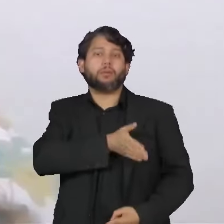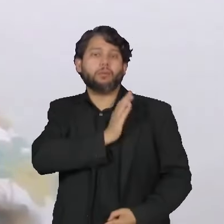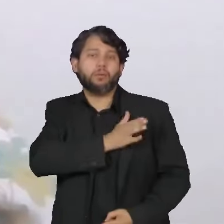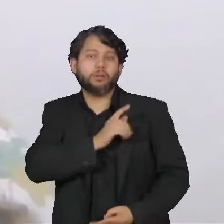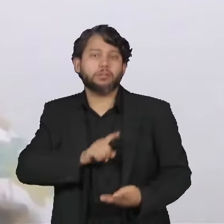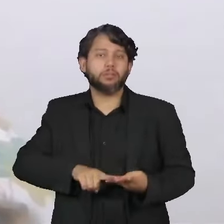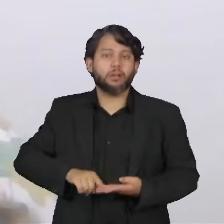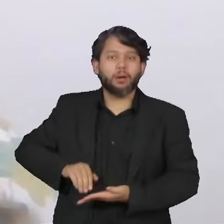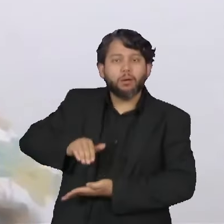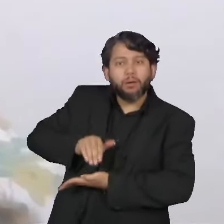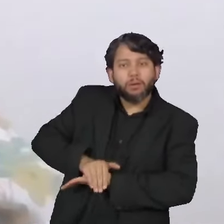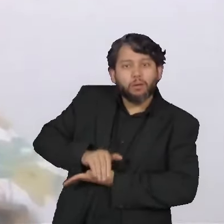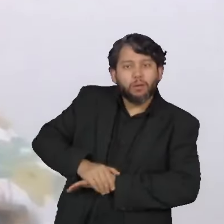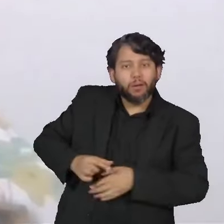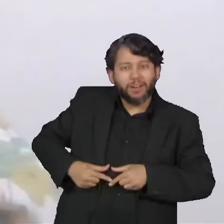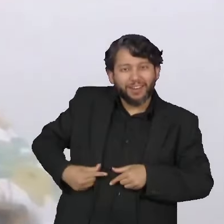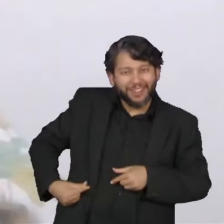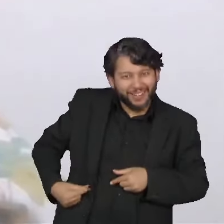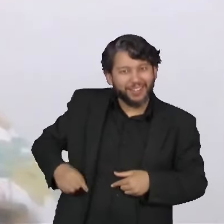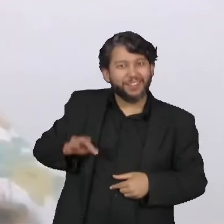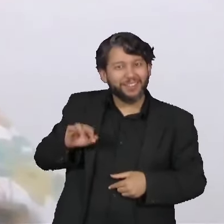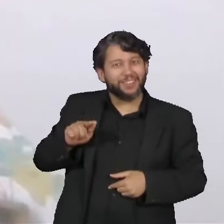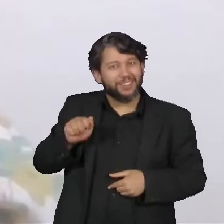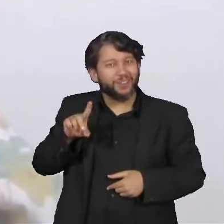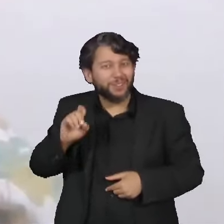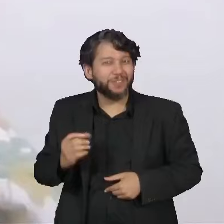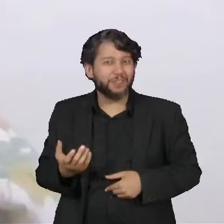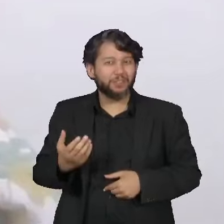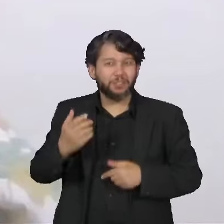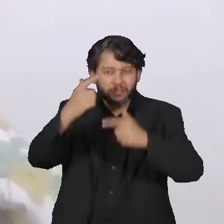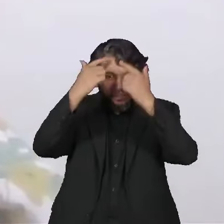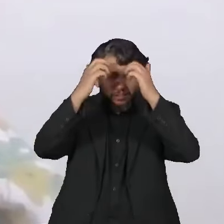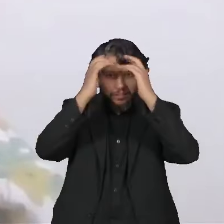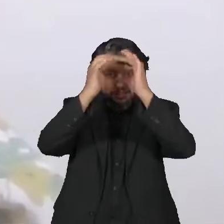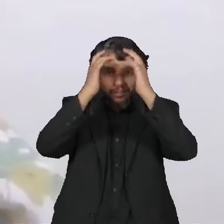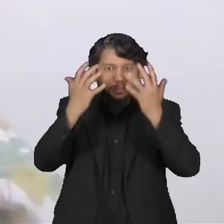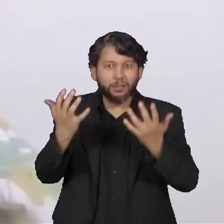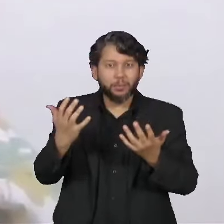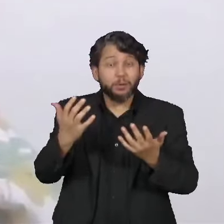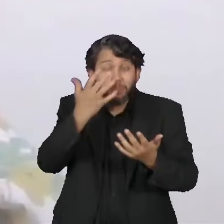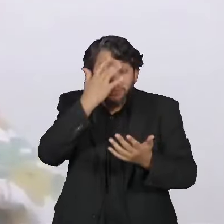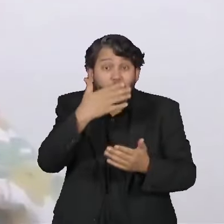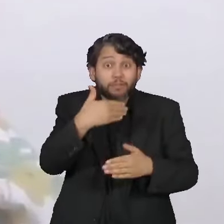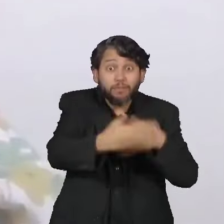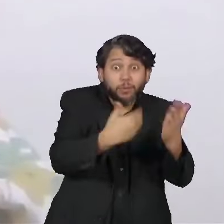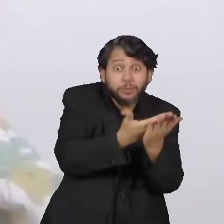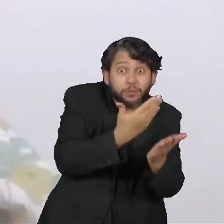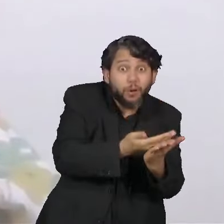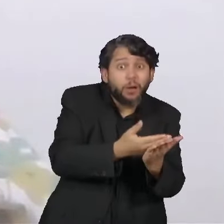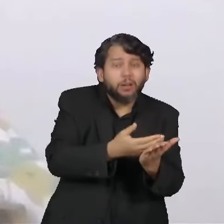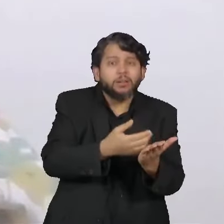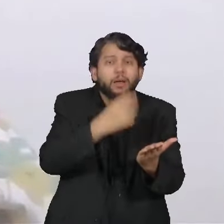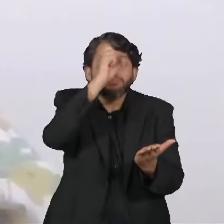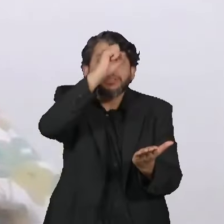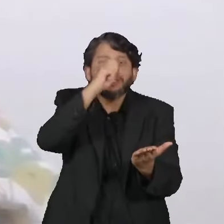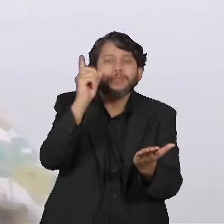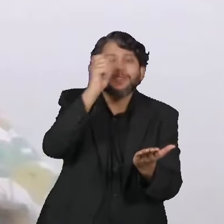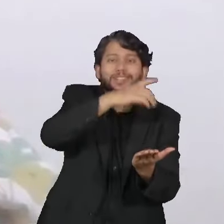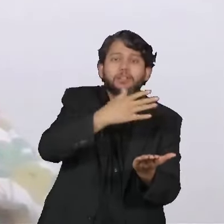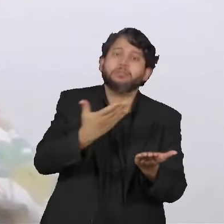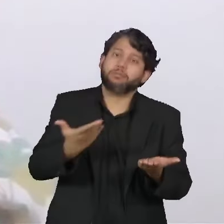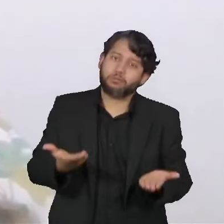no fígado, mesmo no cérebro, um pouco de dificuldade de aprendizado. Então, é uma doença grave,